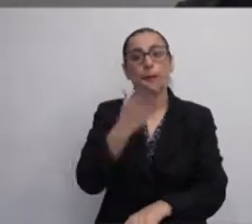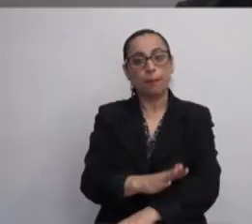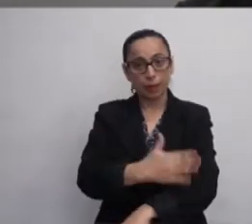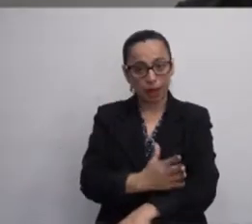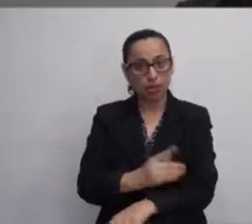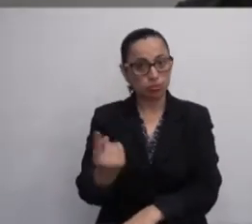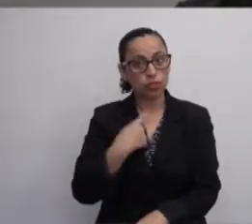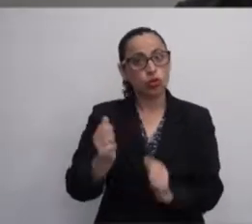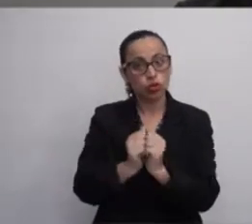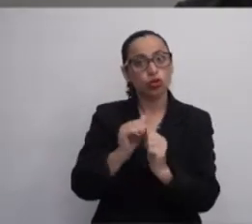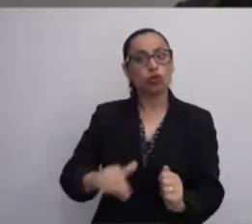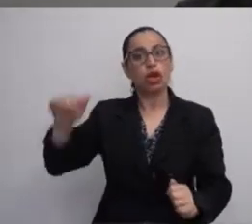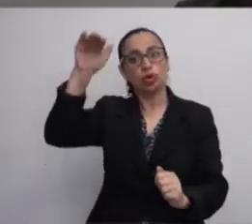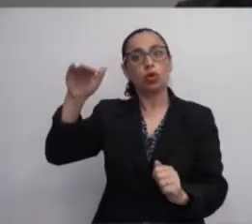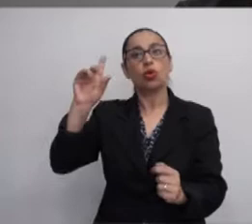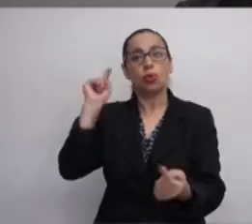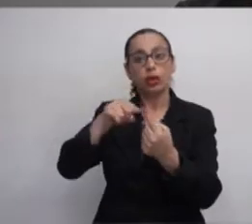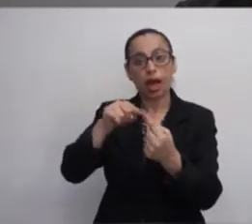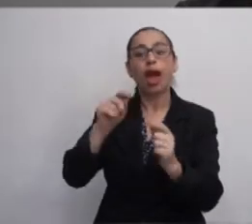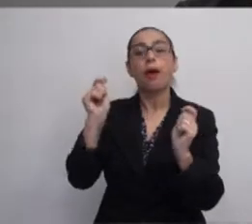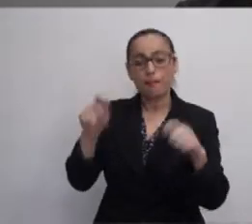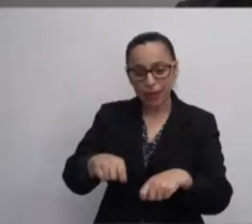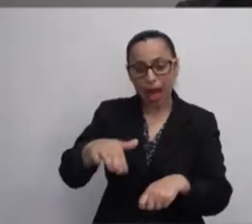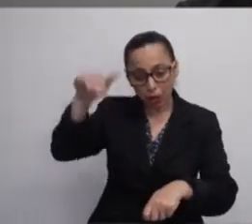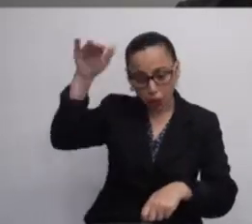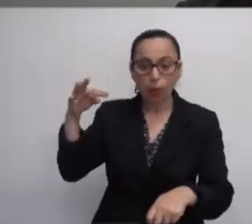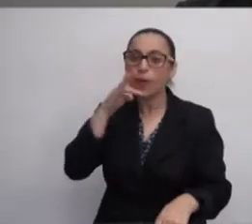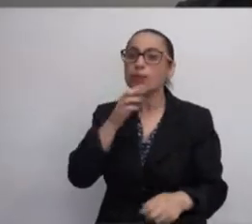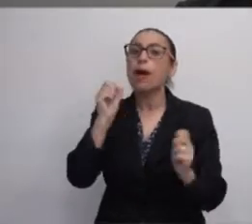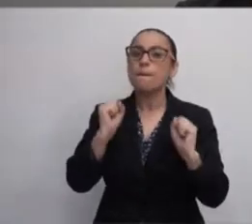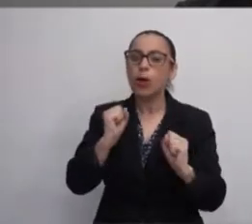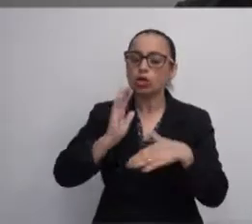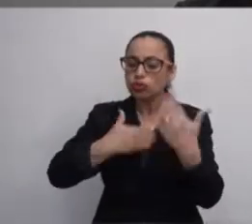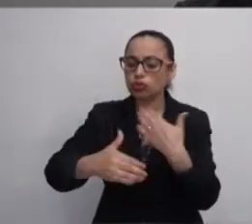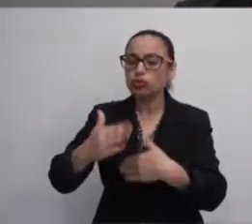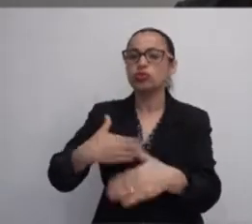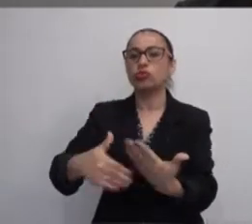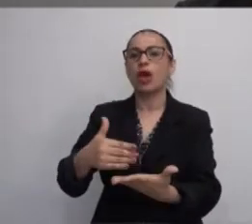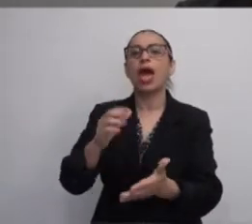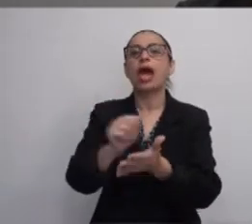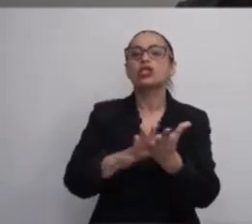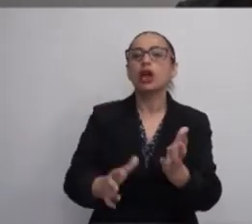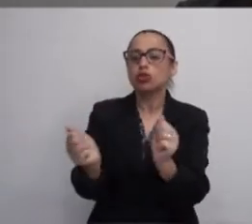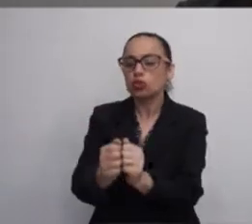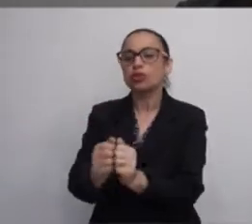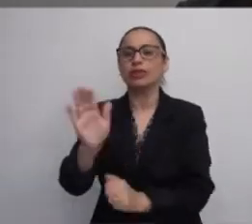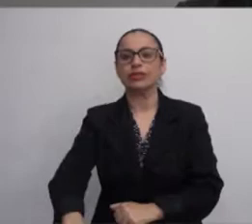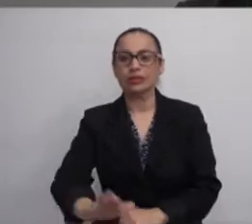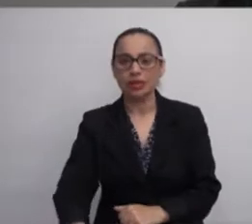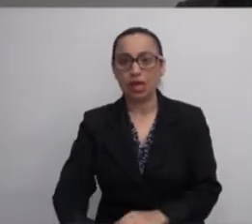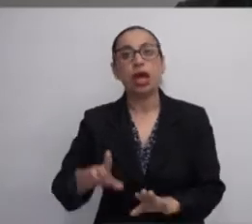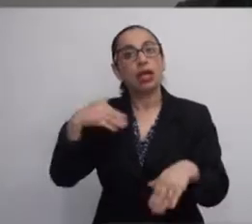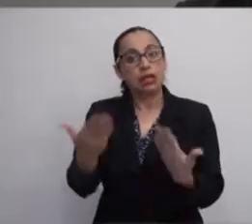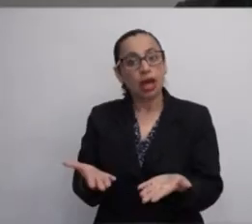com os adultos para que eles pudessem perceber o quanto nós podemos desdobrar essas atividades com crianças. Sendo assim,